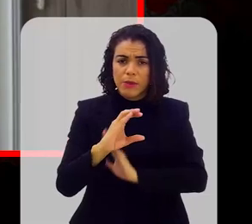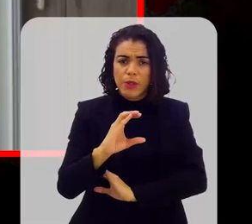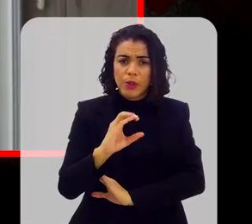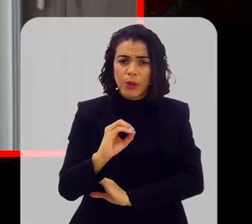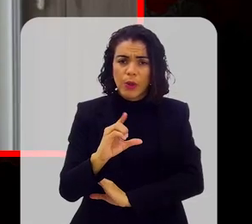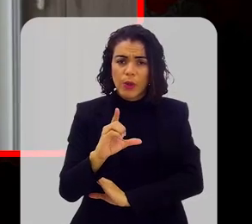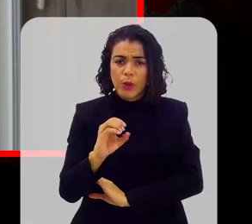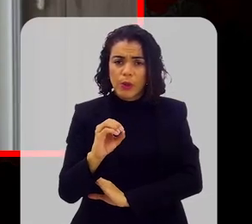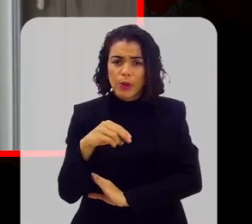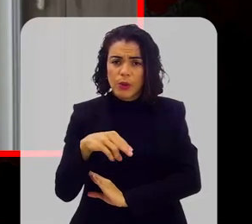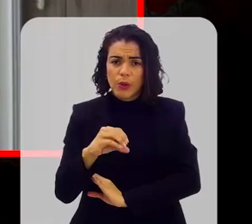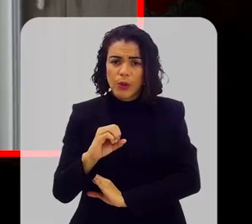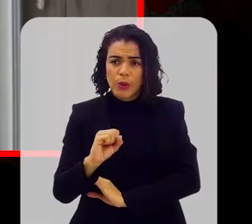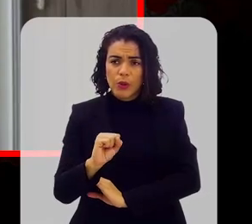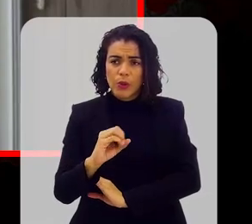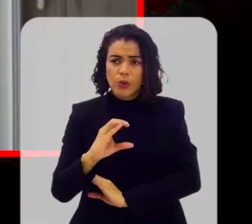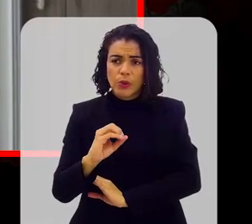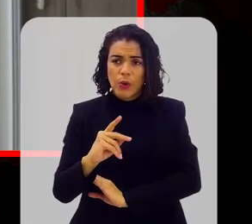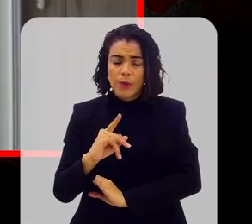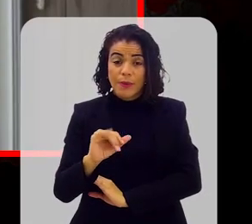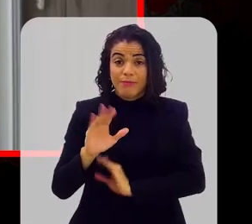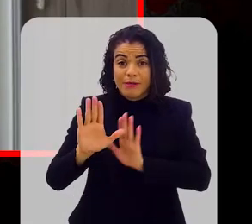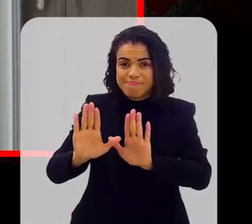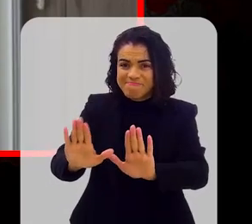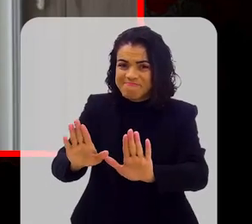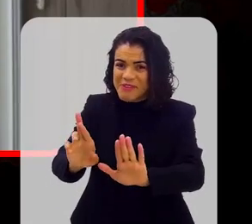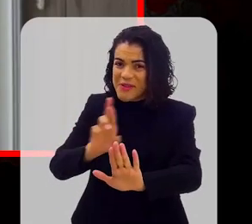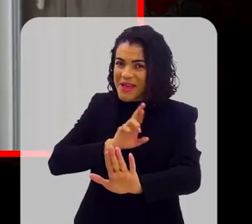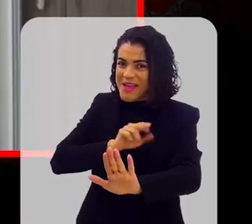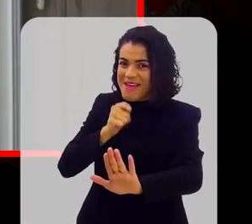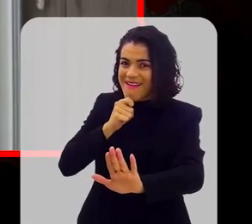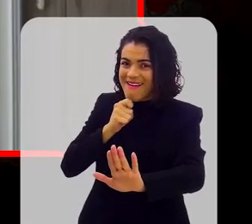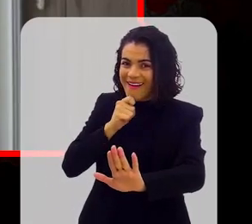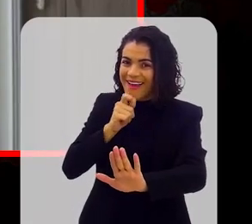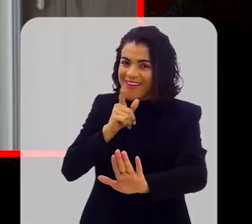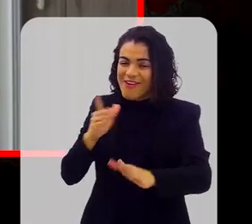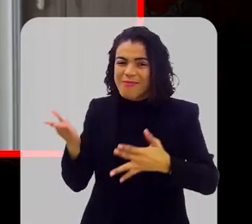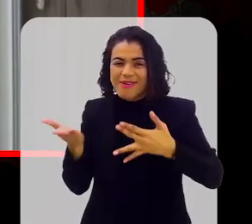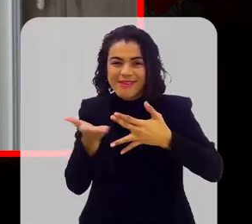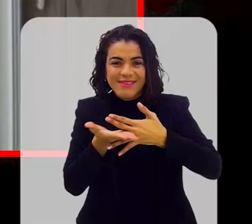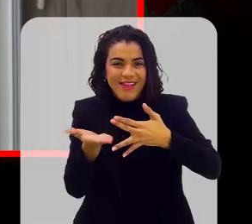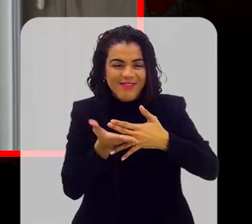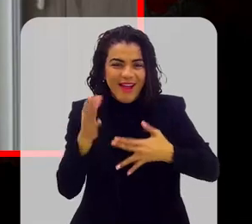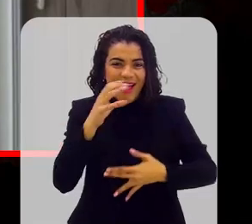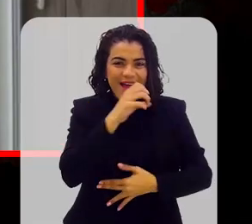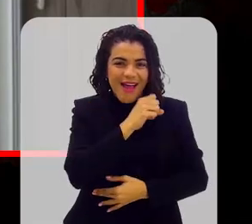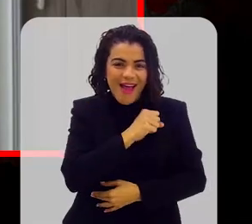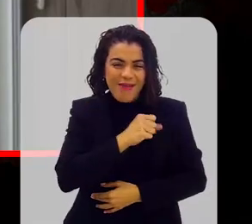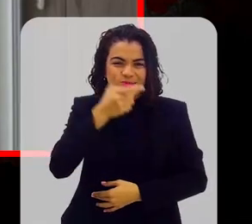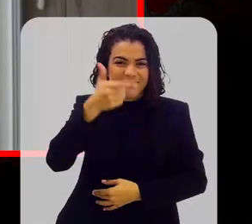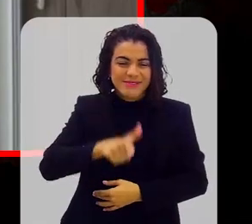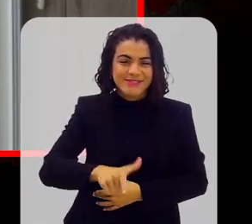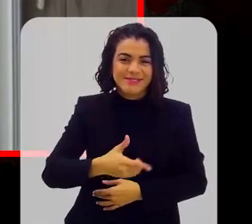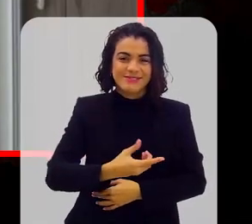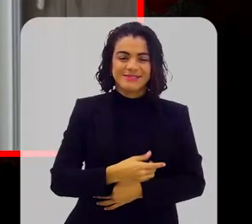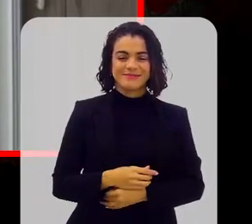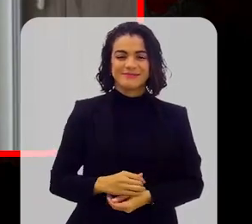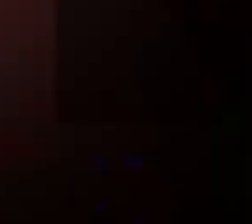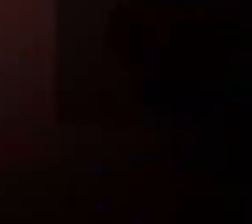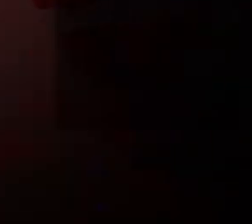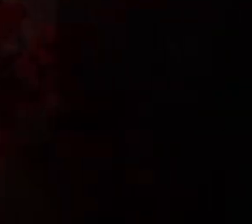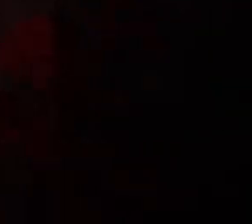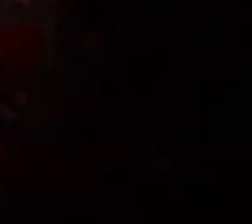da colonoscopia, né? Mas eu vou pedir para o senhor segurar essa resposta para nós irmos para um breve intervalo e voltamos